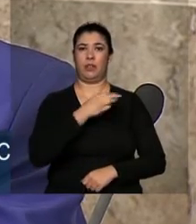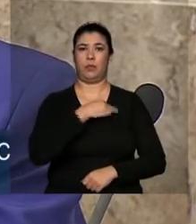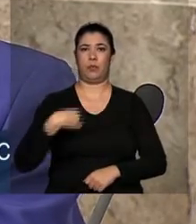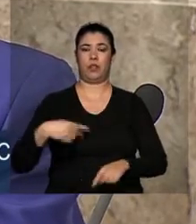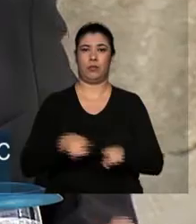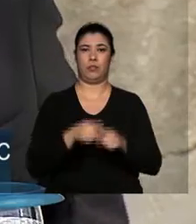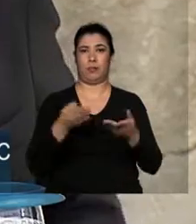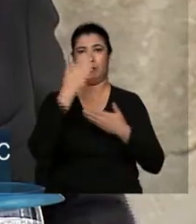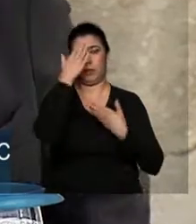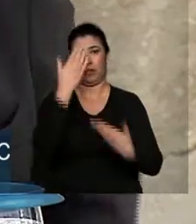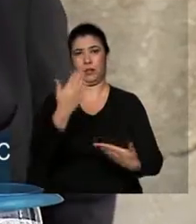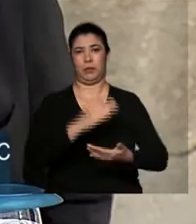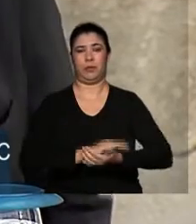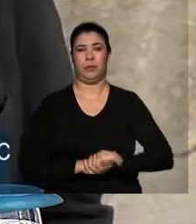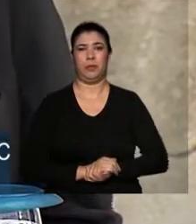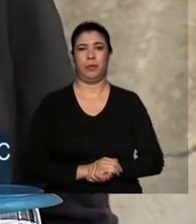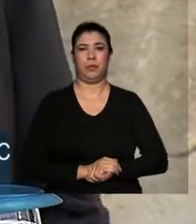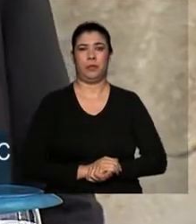obrigado.